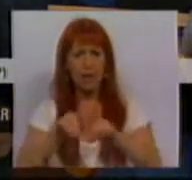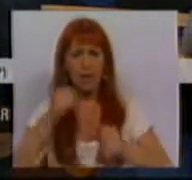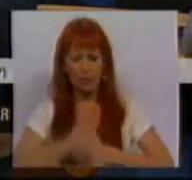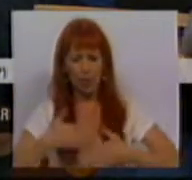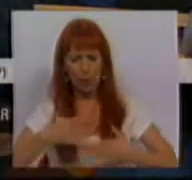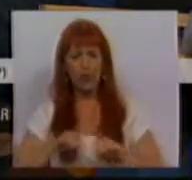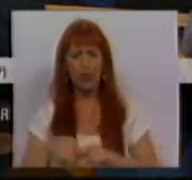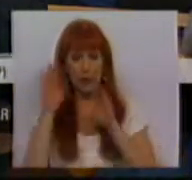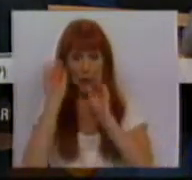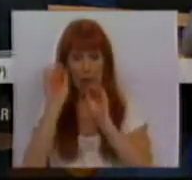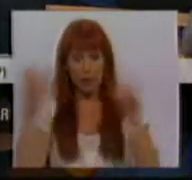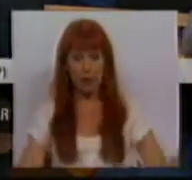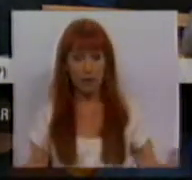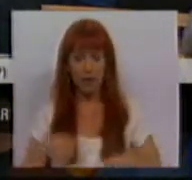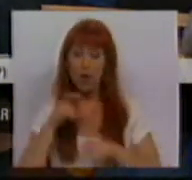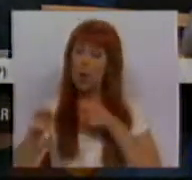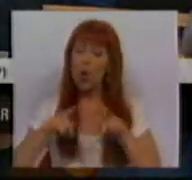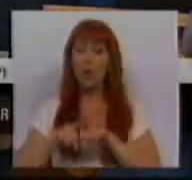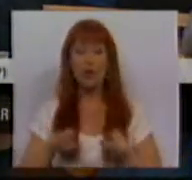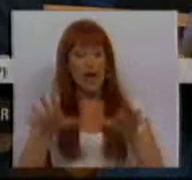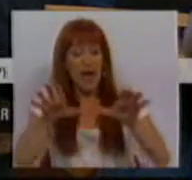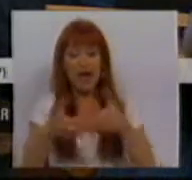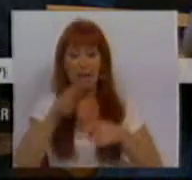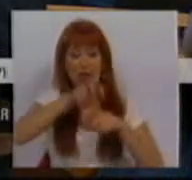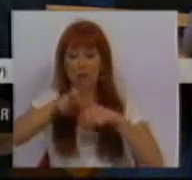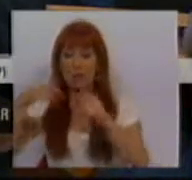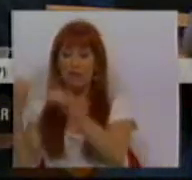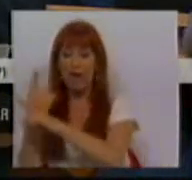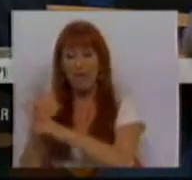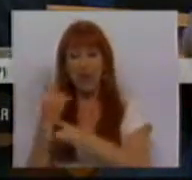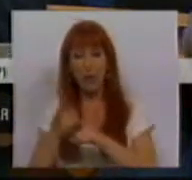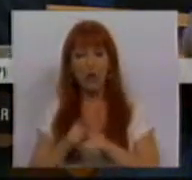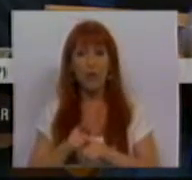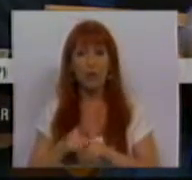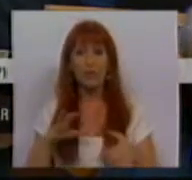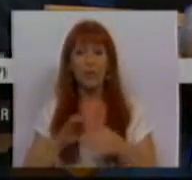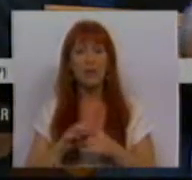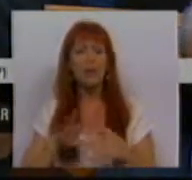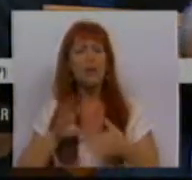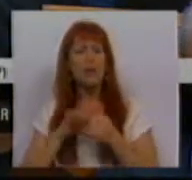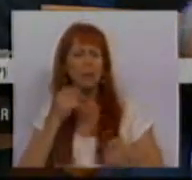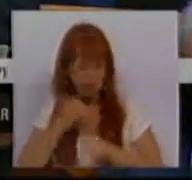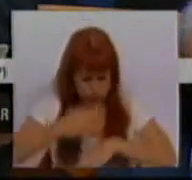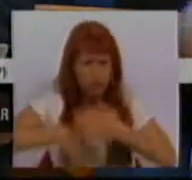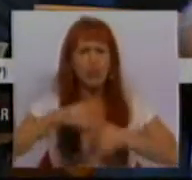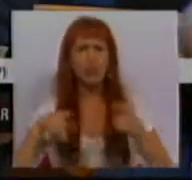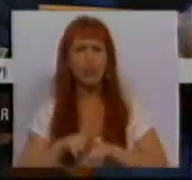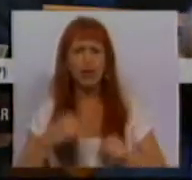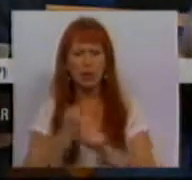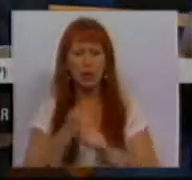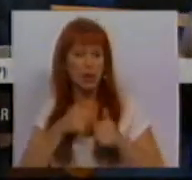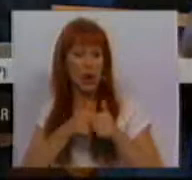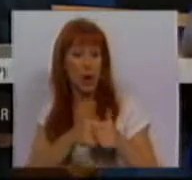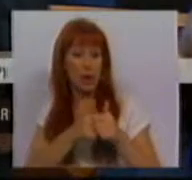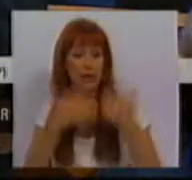profissionais educativos, organizados em equipas multidisciplinares, postadas a um verdadeiro, proativo e eficaz